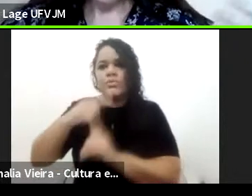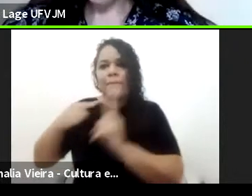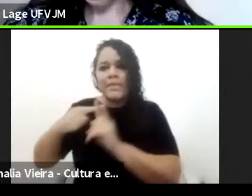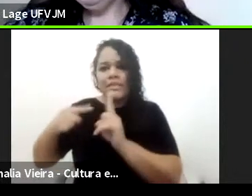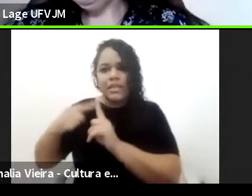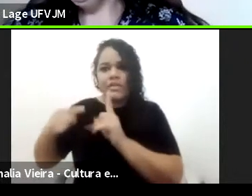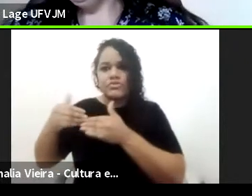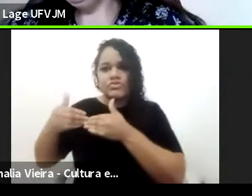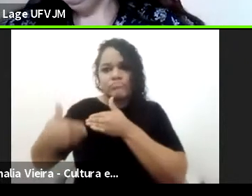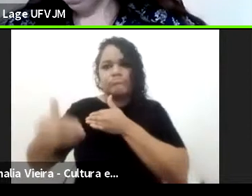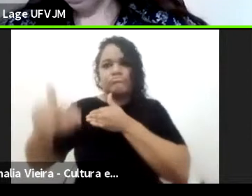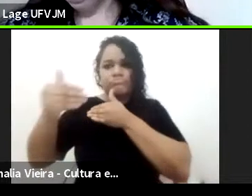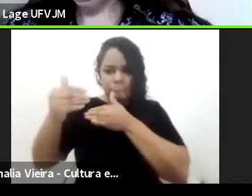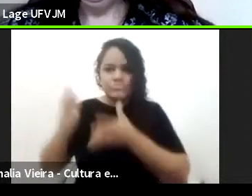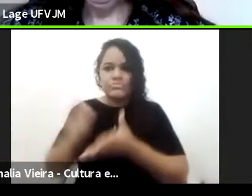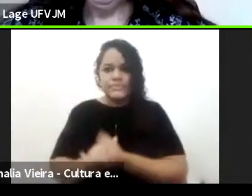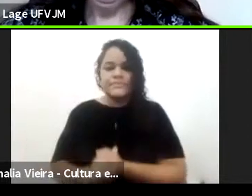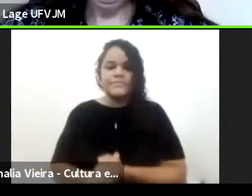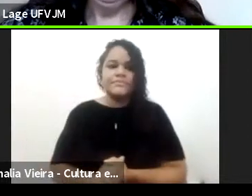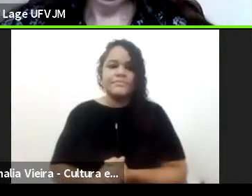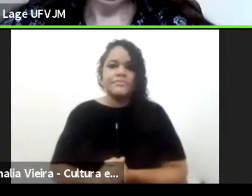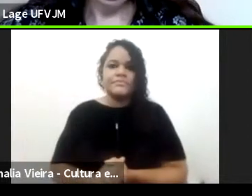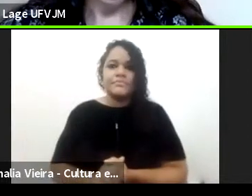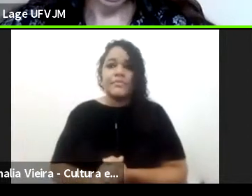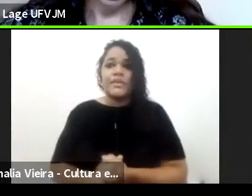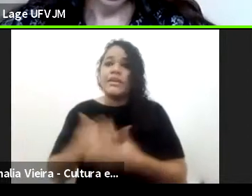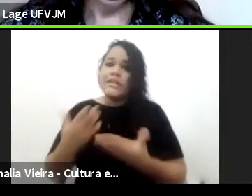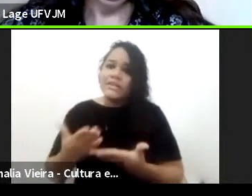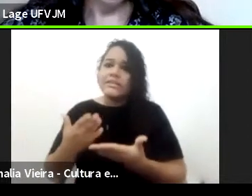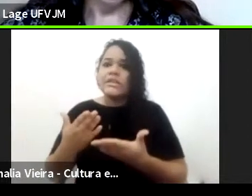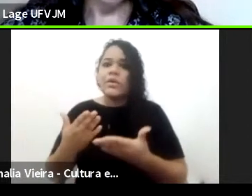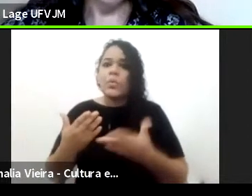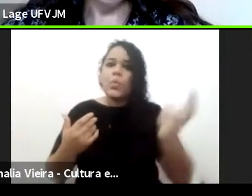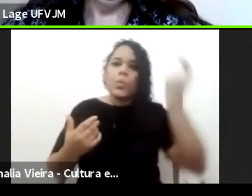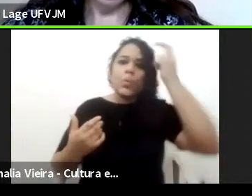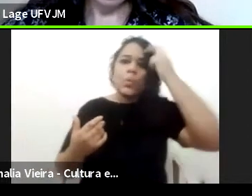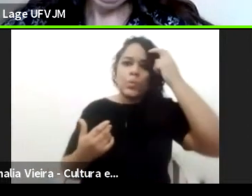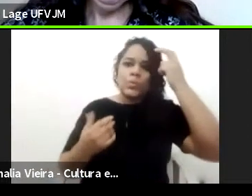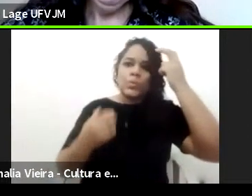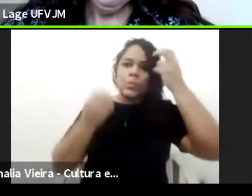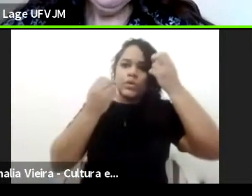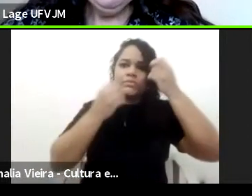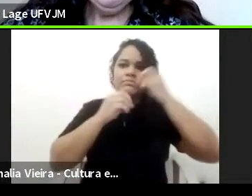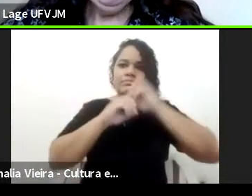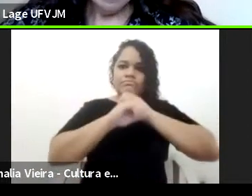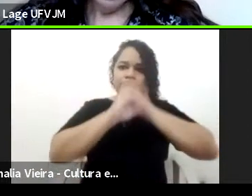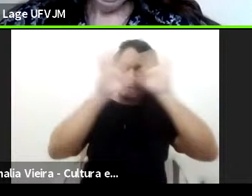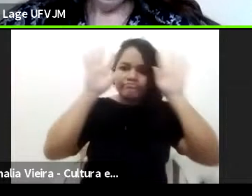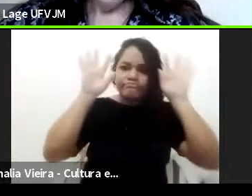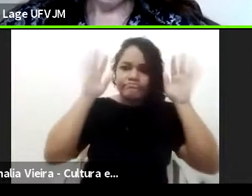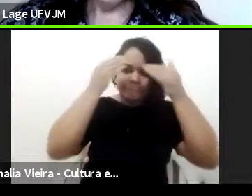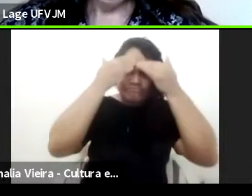Então, diferentemente daquela cultura das luzes, que seria uma cultura das luzes